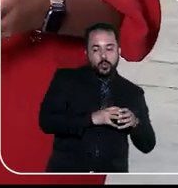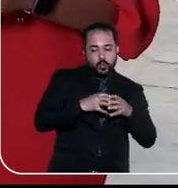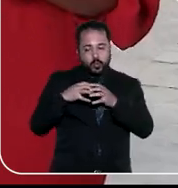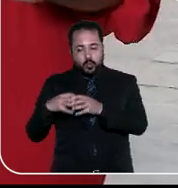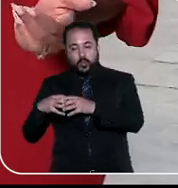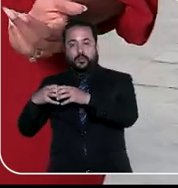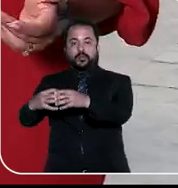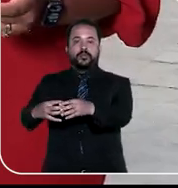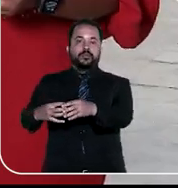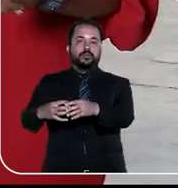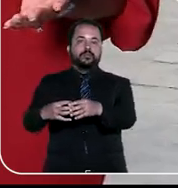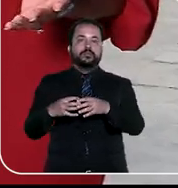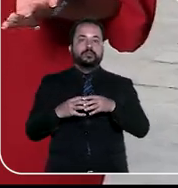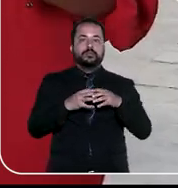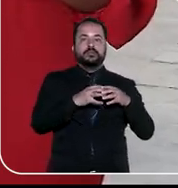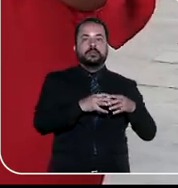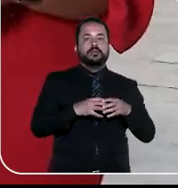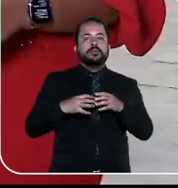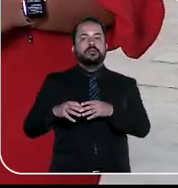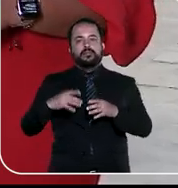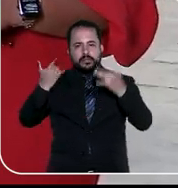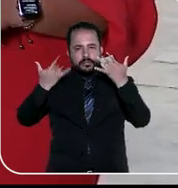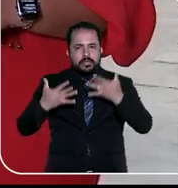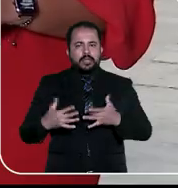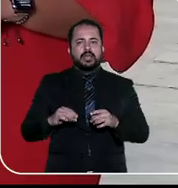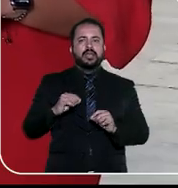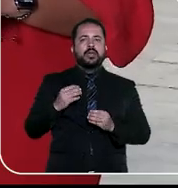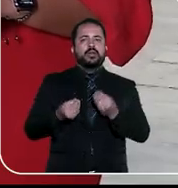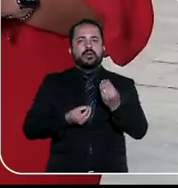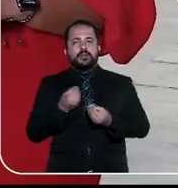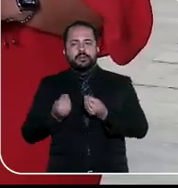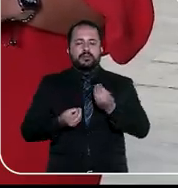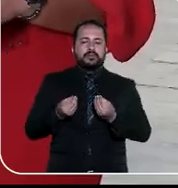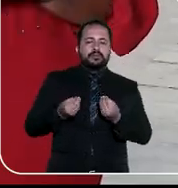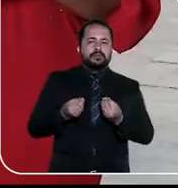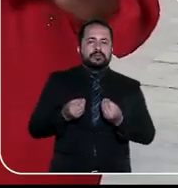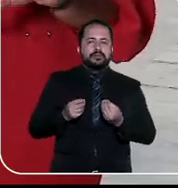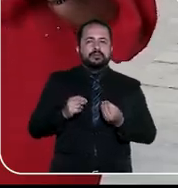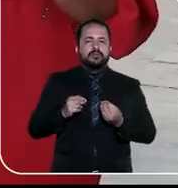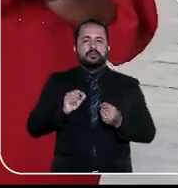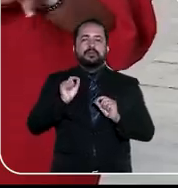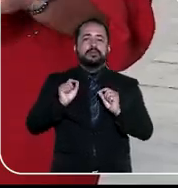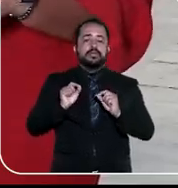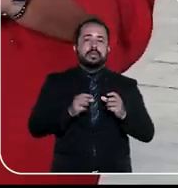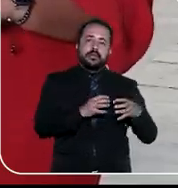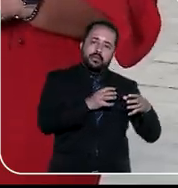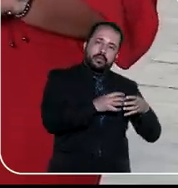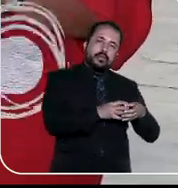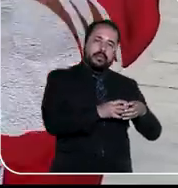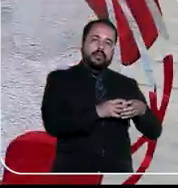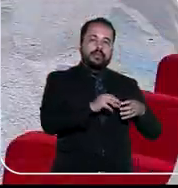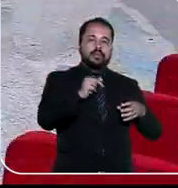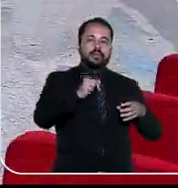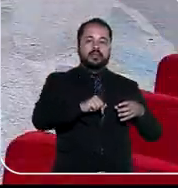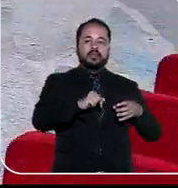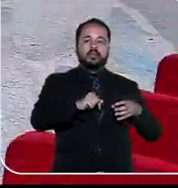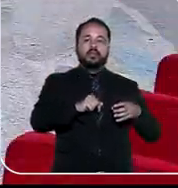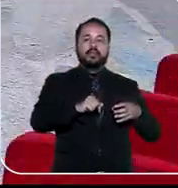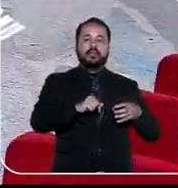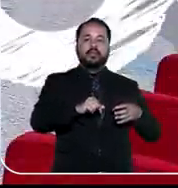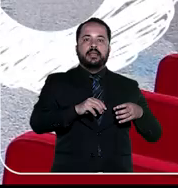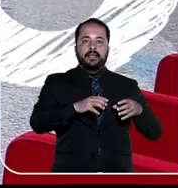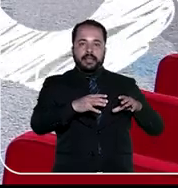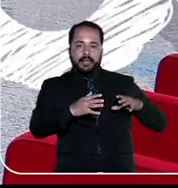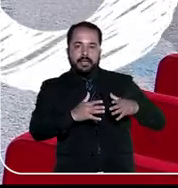os ministros em grupos, que chamamos de colegiados. Eu vou explicar para vocês como que funciona essa divisão. Este é o